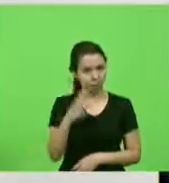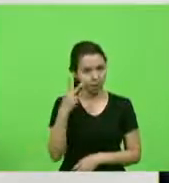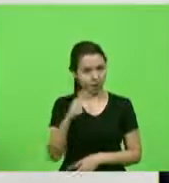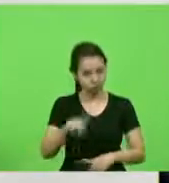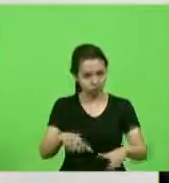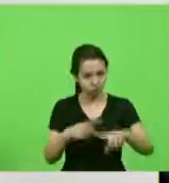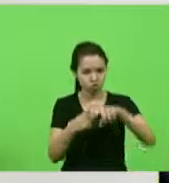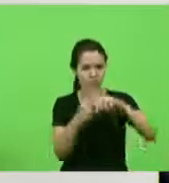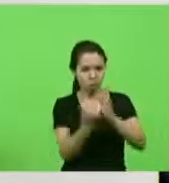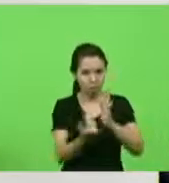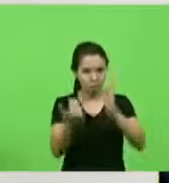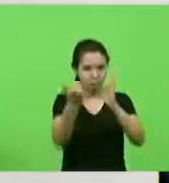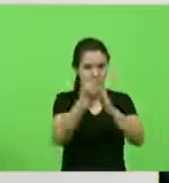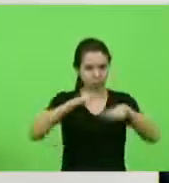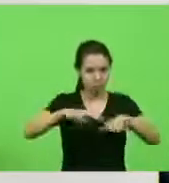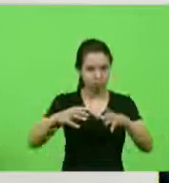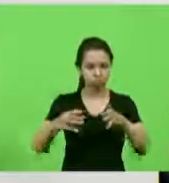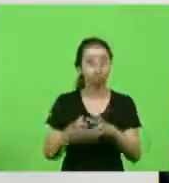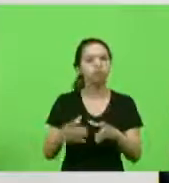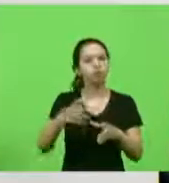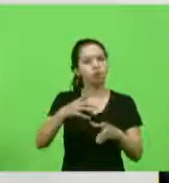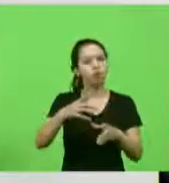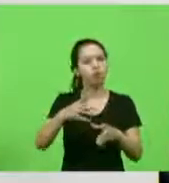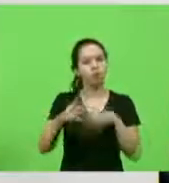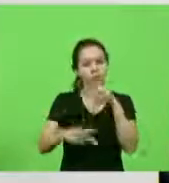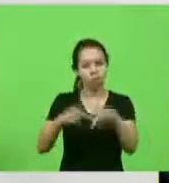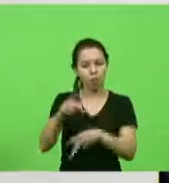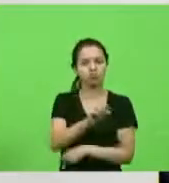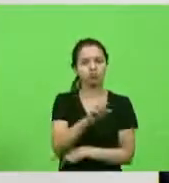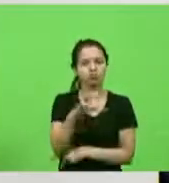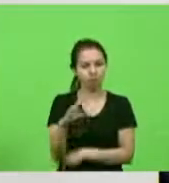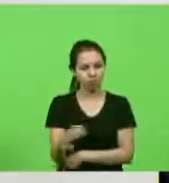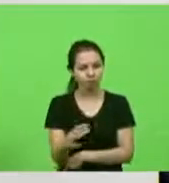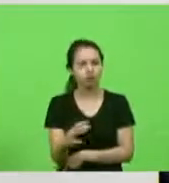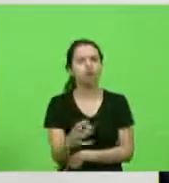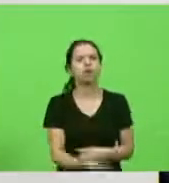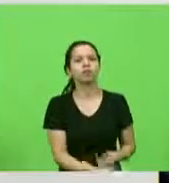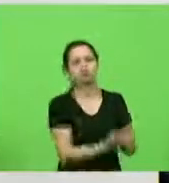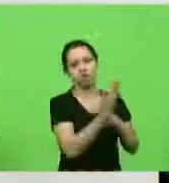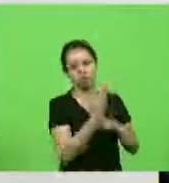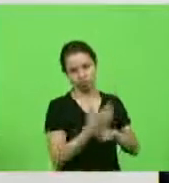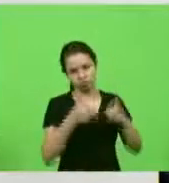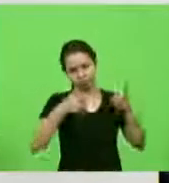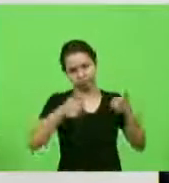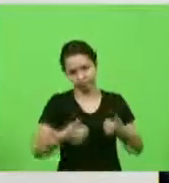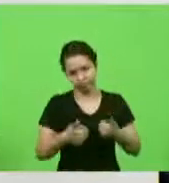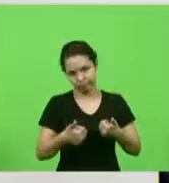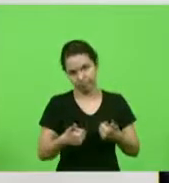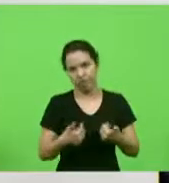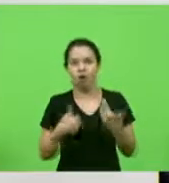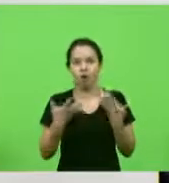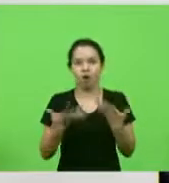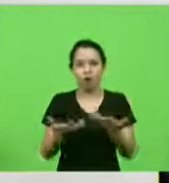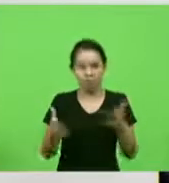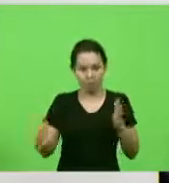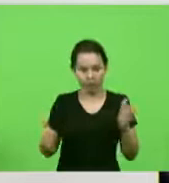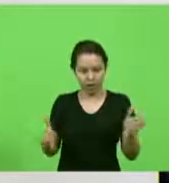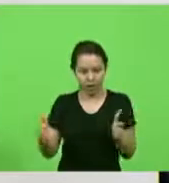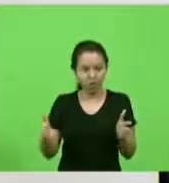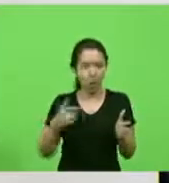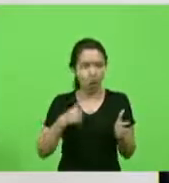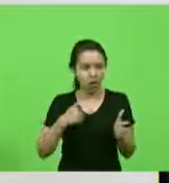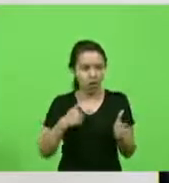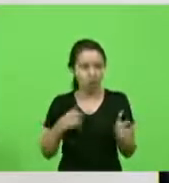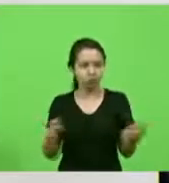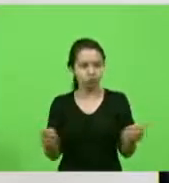o povo de Santa Catarina. Por isso, espero que, após a minha presença nesta casa, no tempo que for para estar aqui, o povo possa